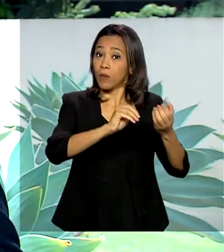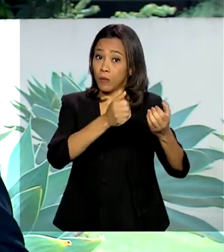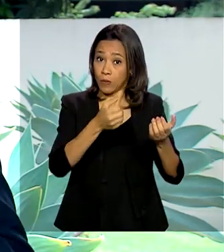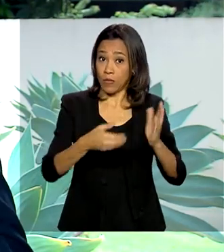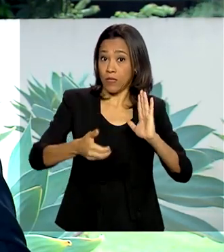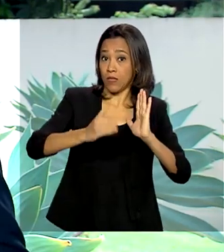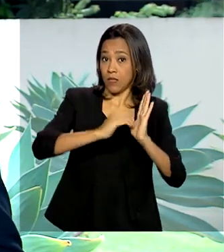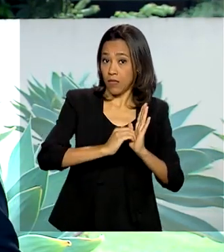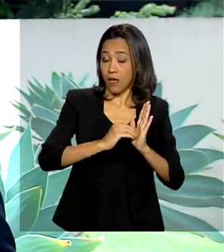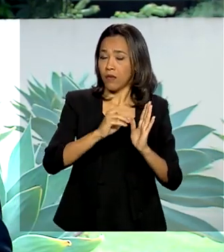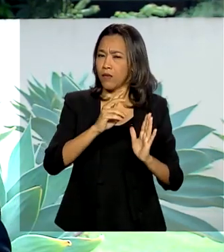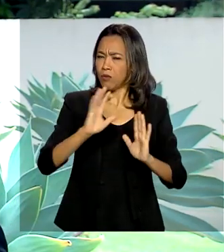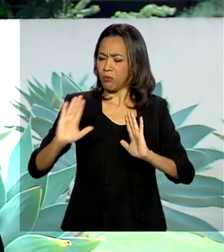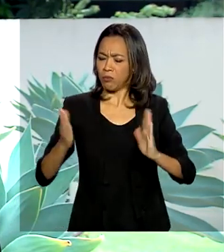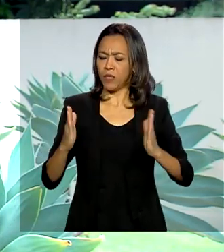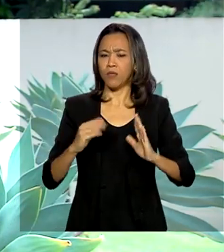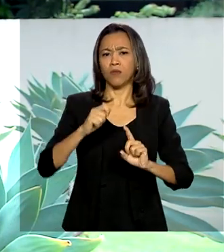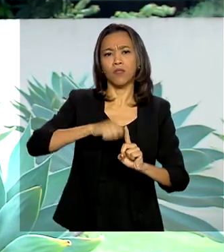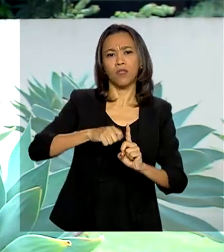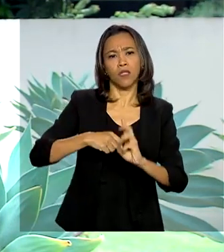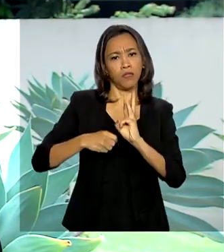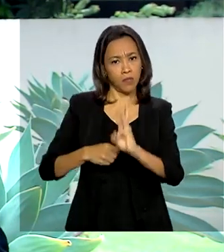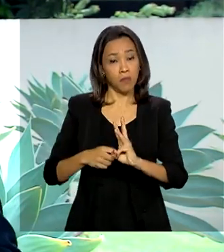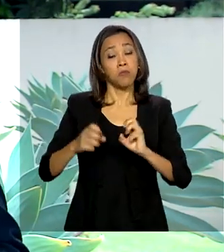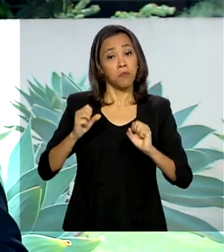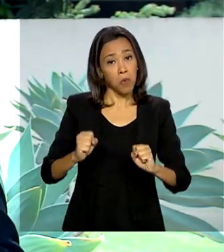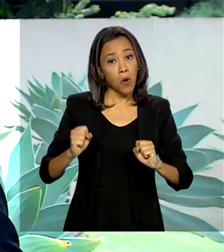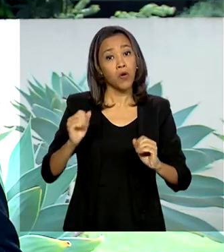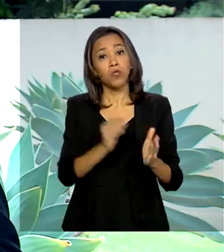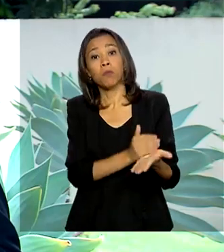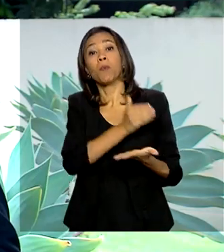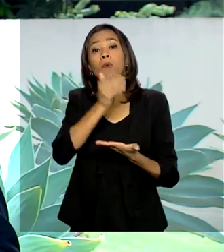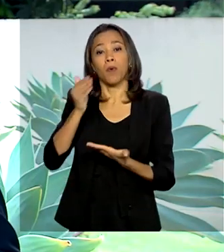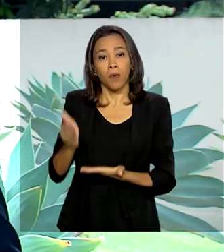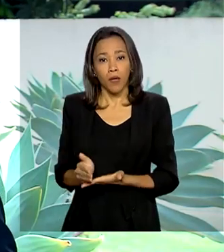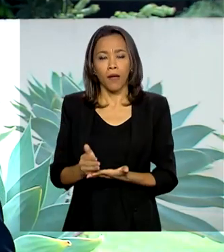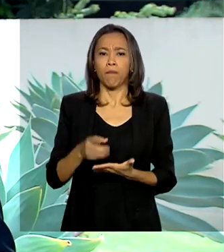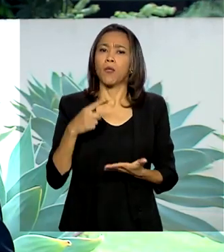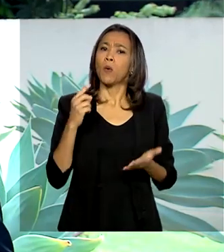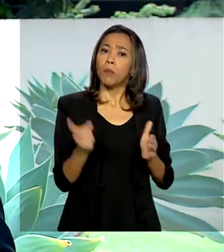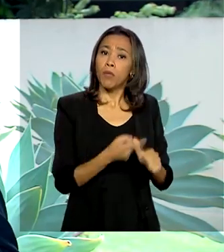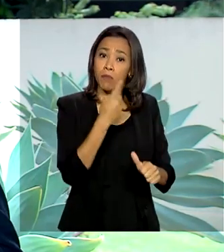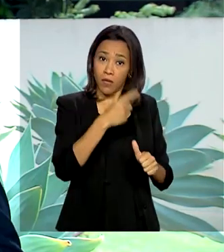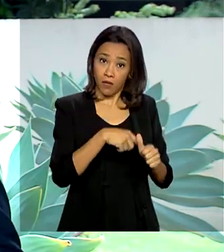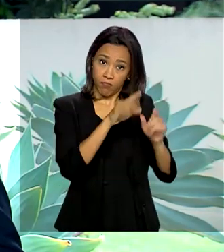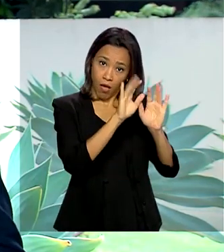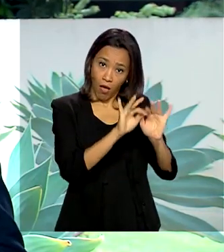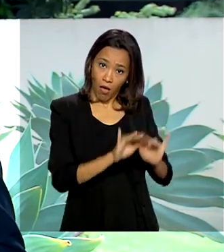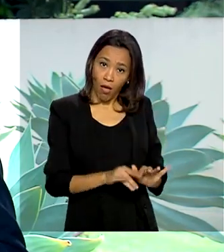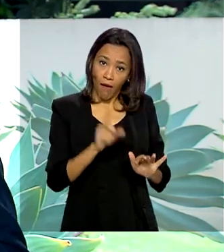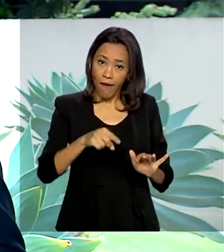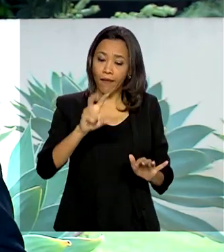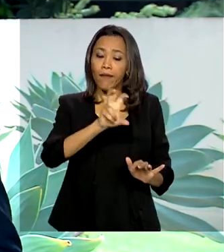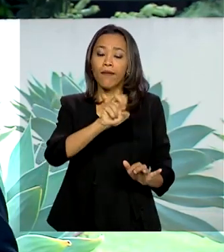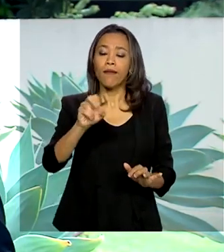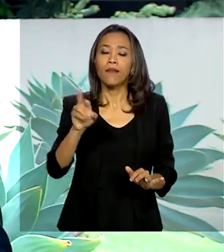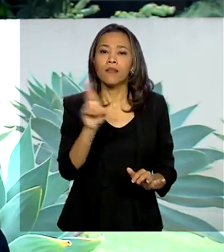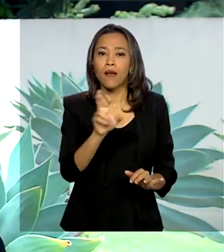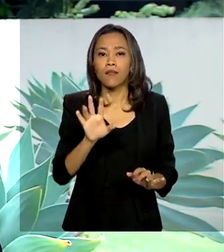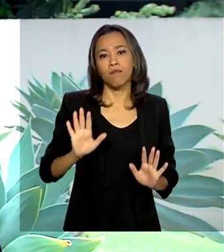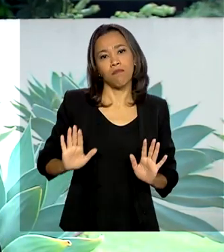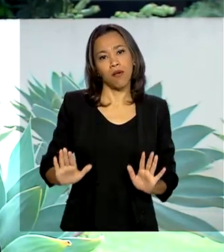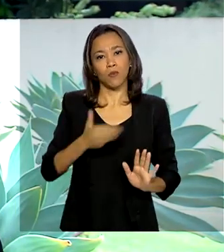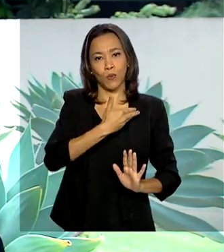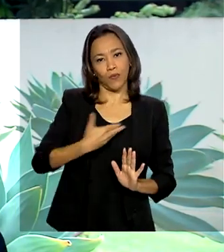por três meses, mas esse prazo poderá ser prorrogado. Na primeira versão do texto, o valor era de 500 reais, mas o governo